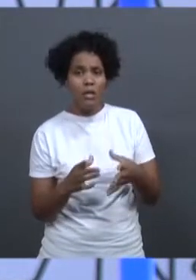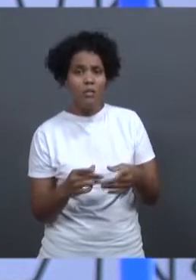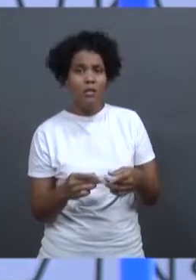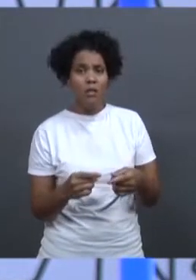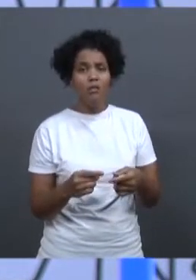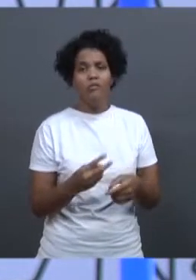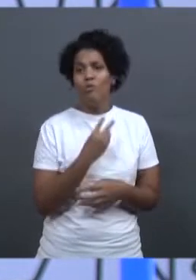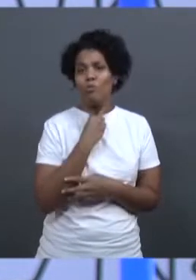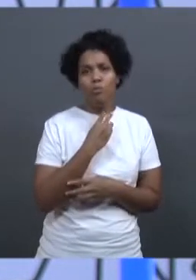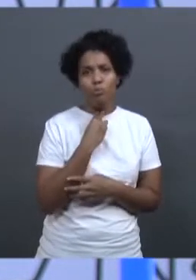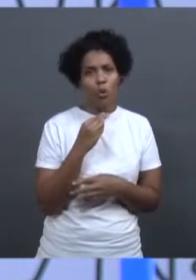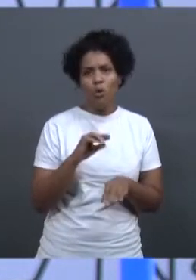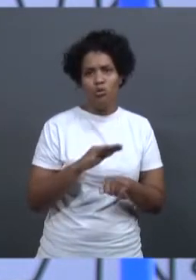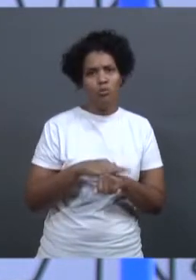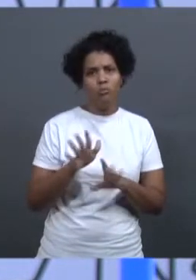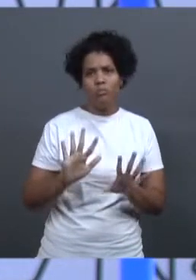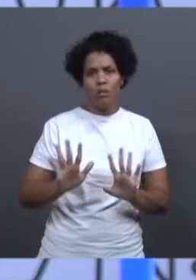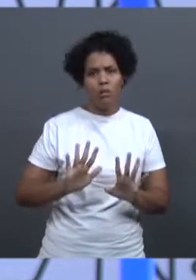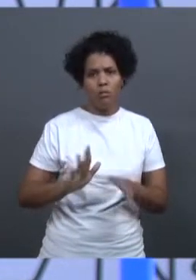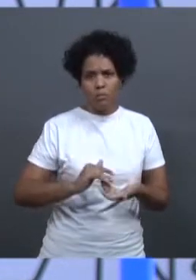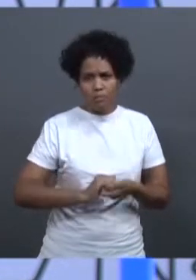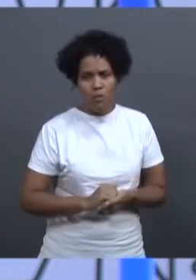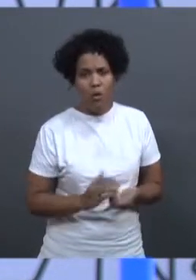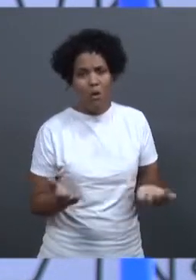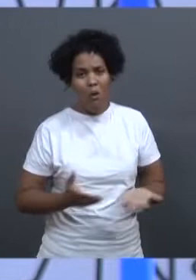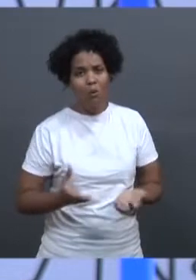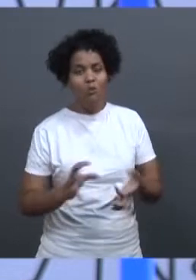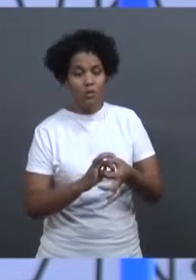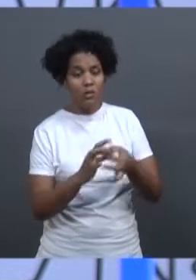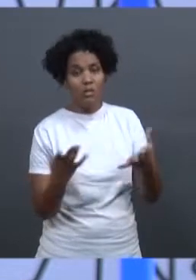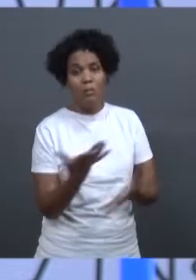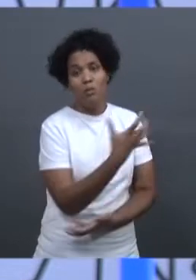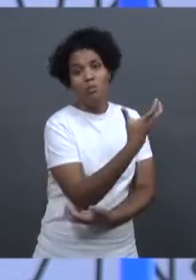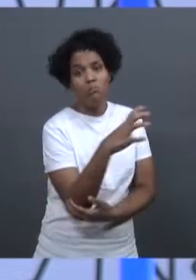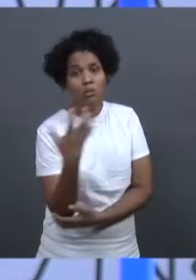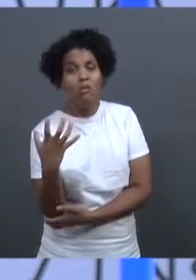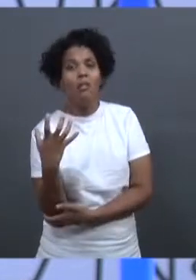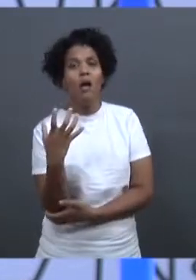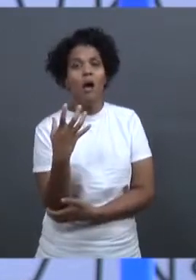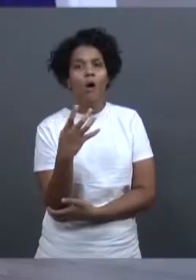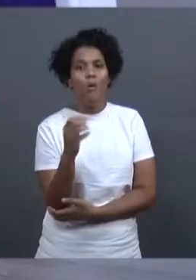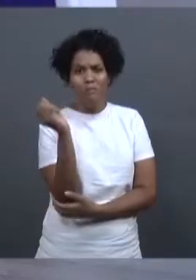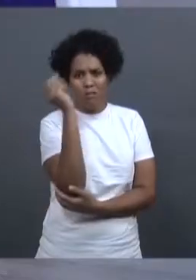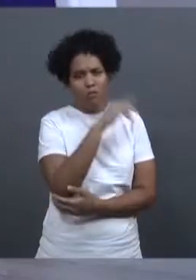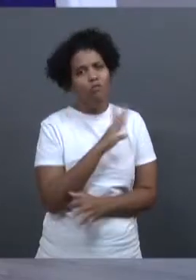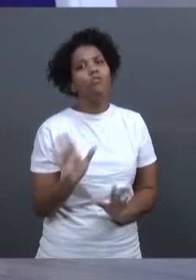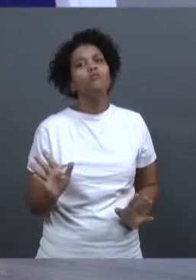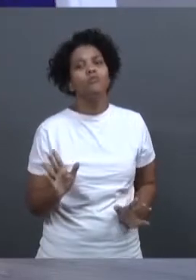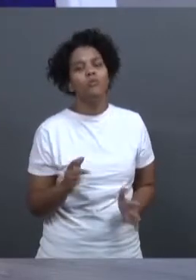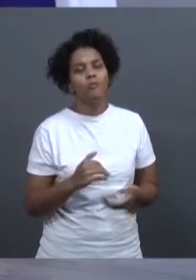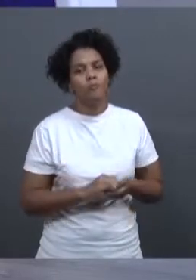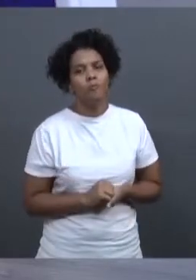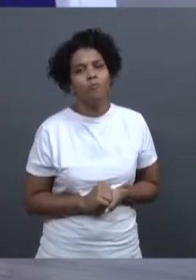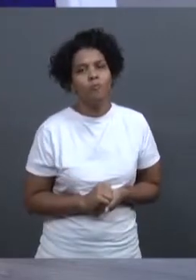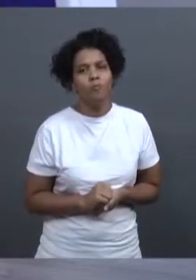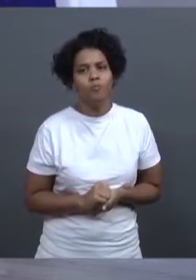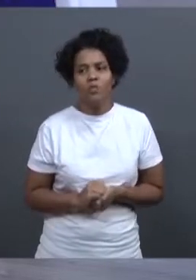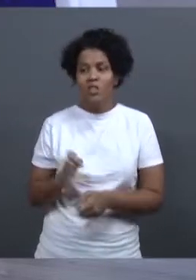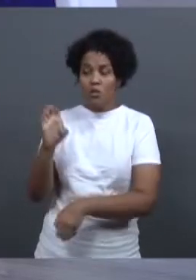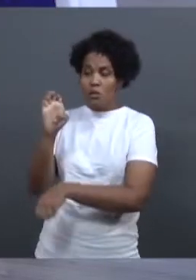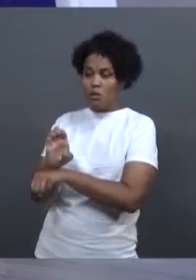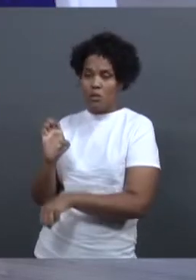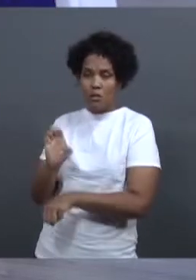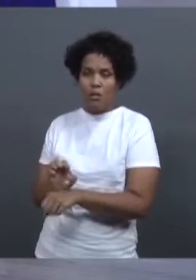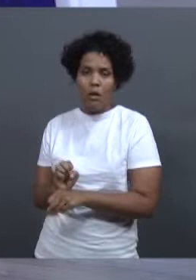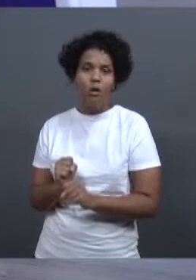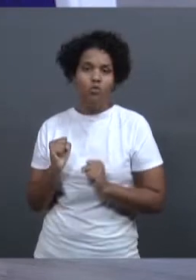Hoje, o licenciamento ambiental, ele é mais complexo. E o estado, ele pode ser, responsabilizado por o que já